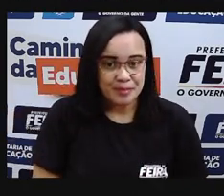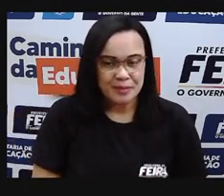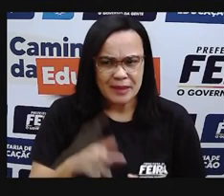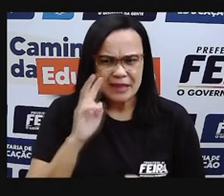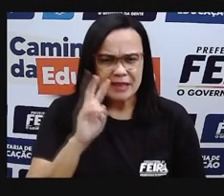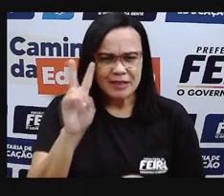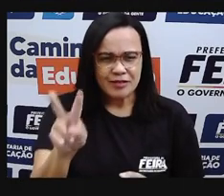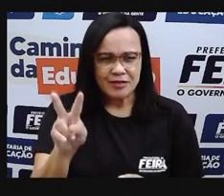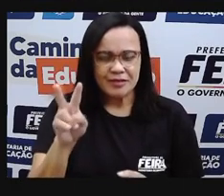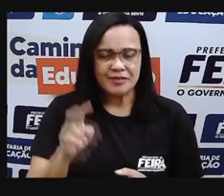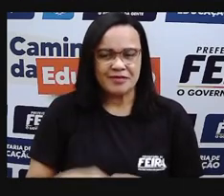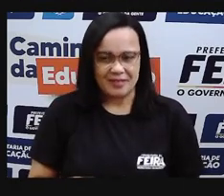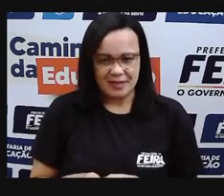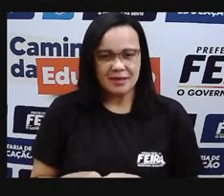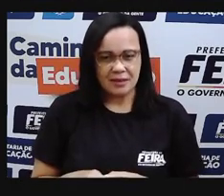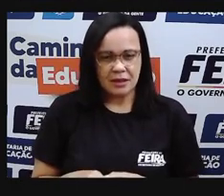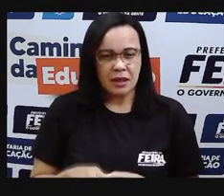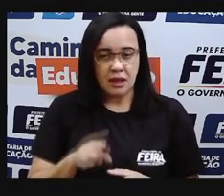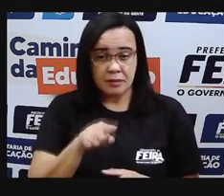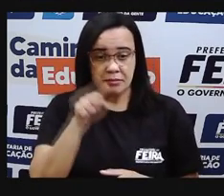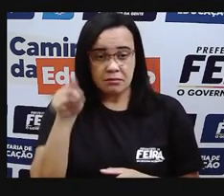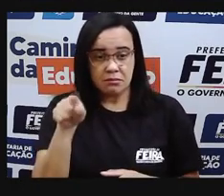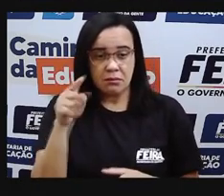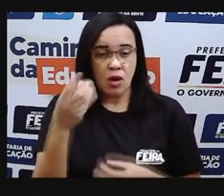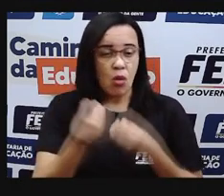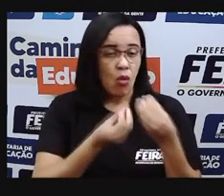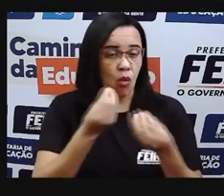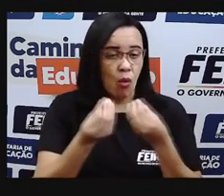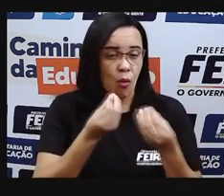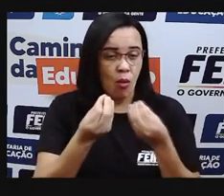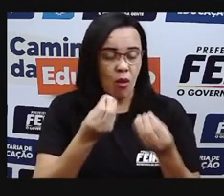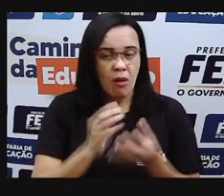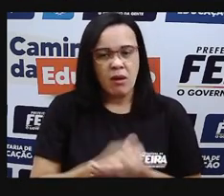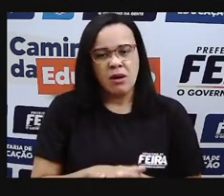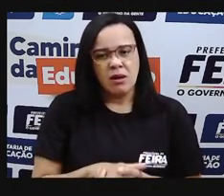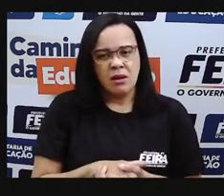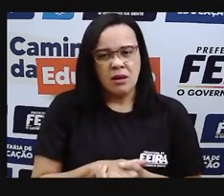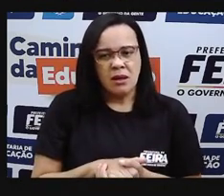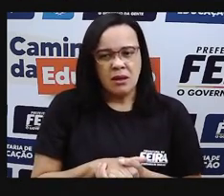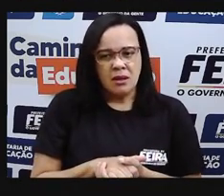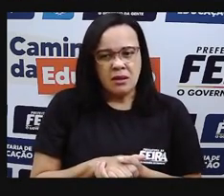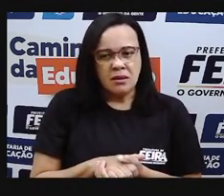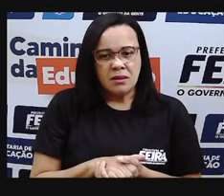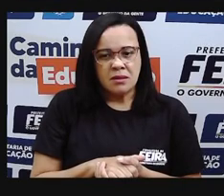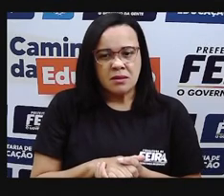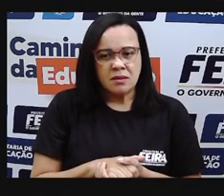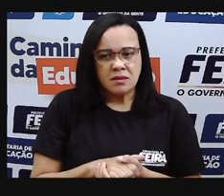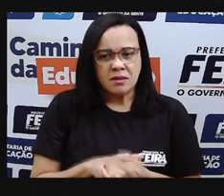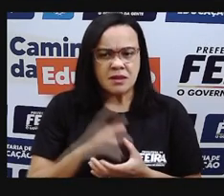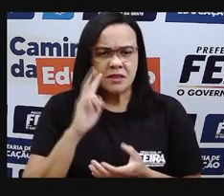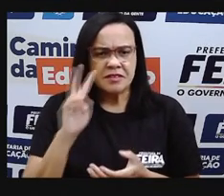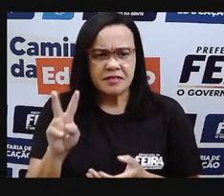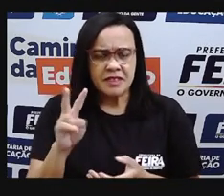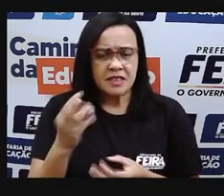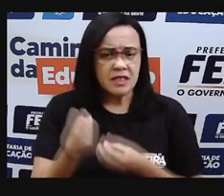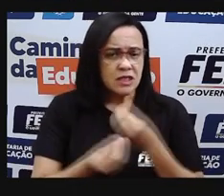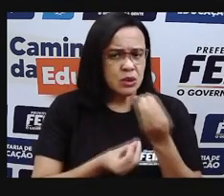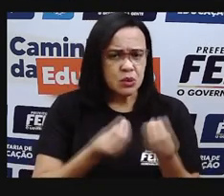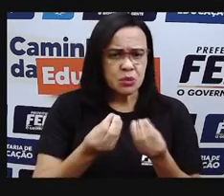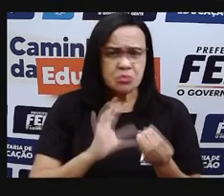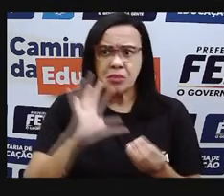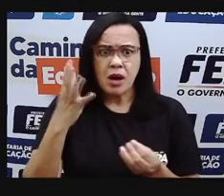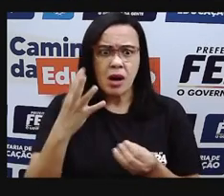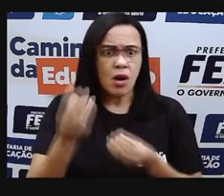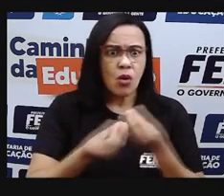olha aqui, nessa imagem, ao lado, né? Dessas velas, o que a gente observa? O que aconteceu